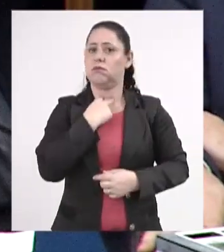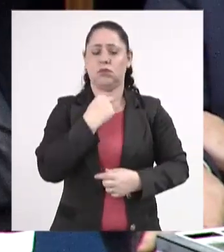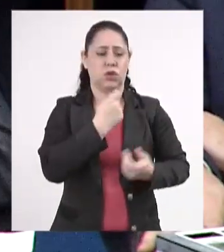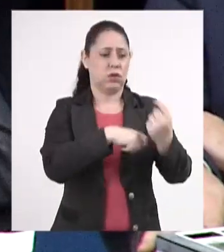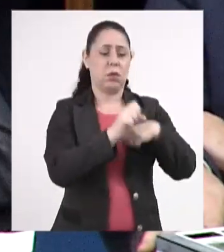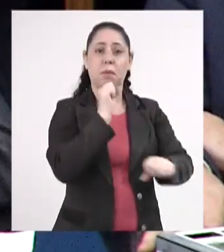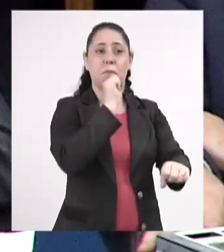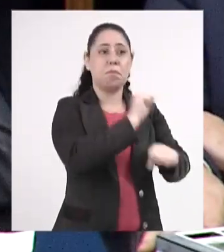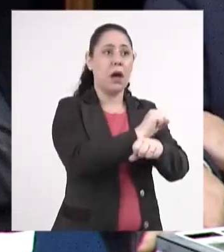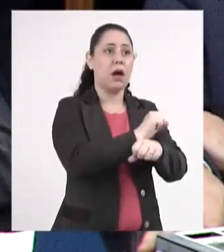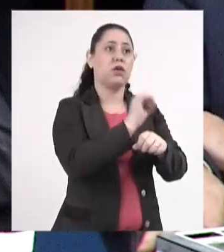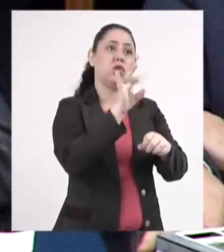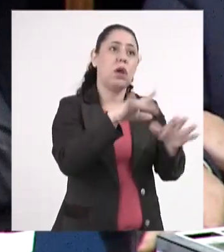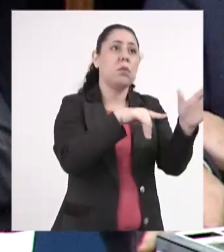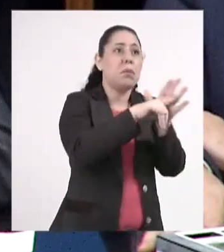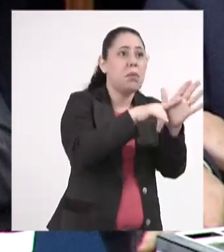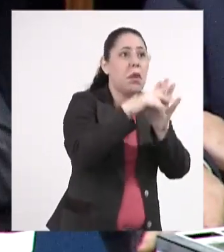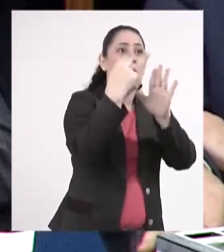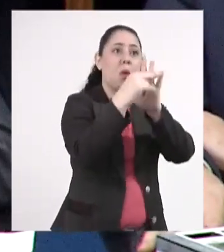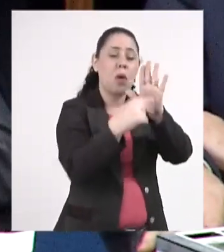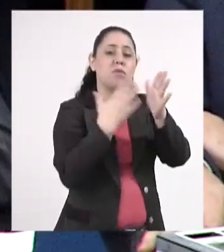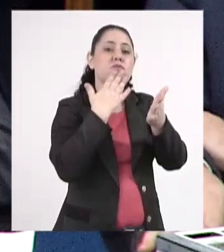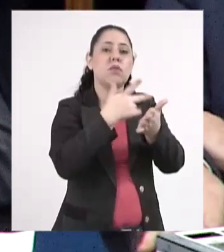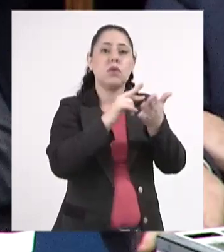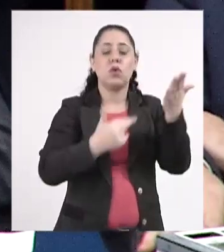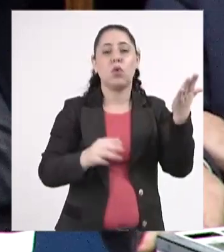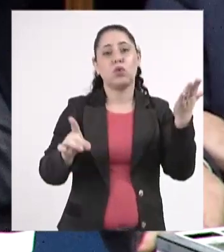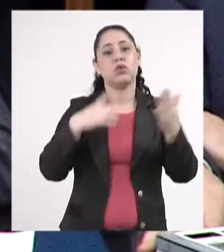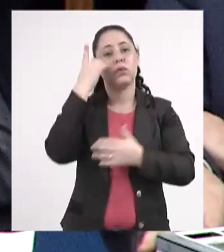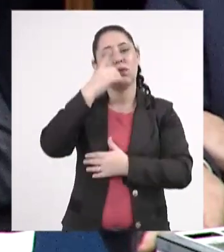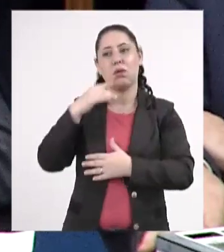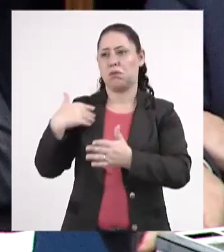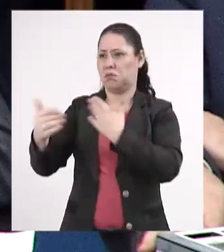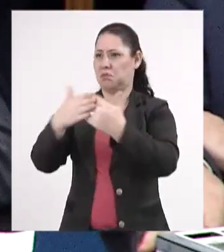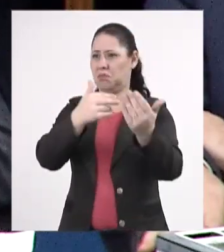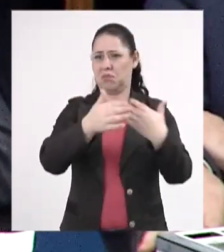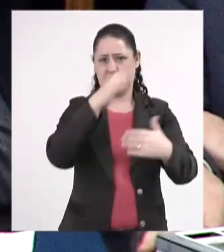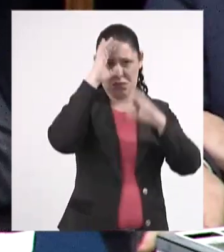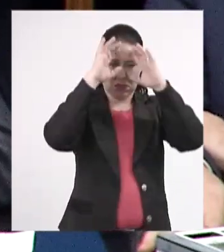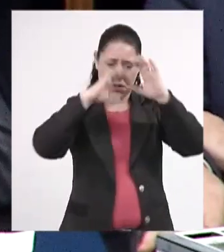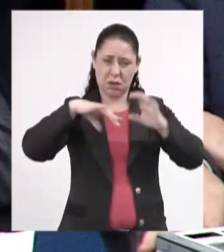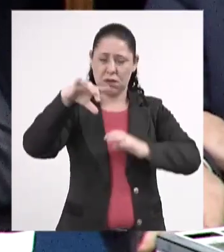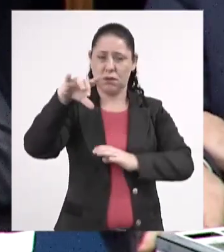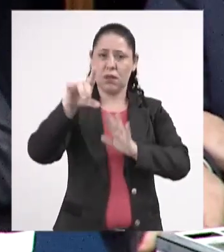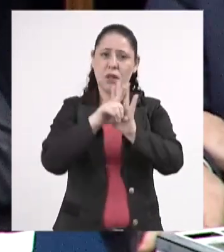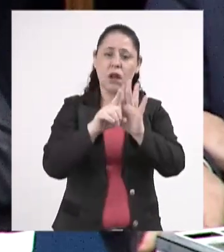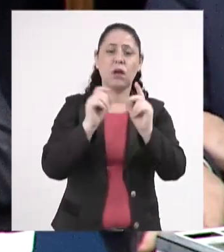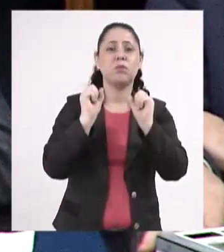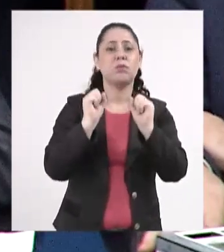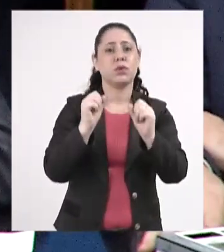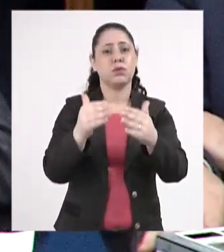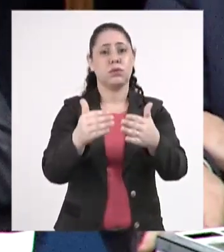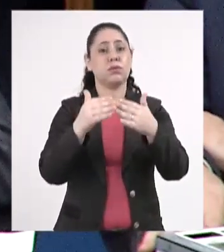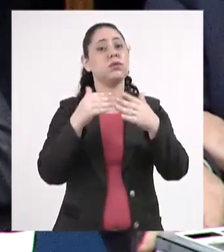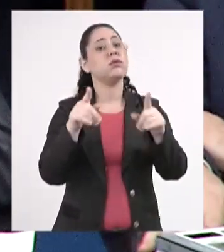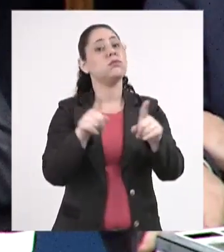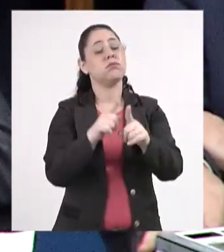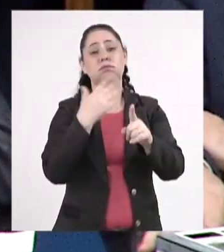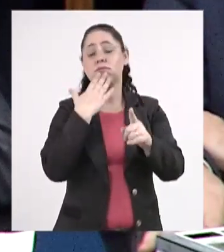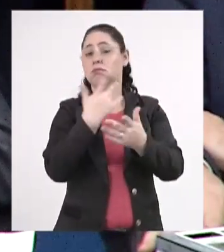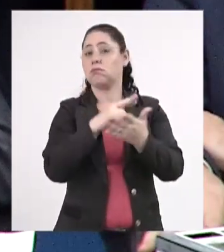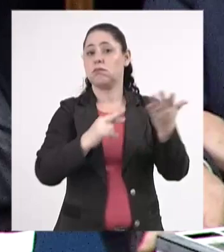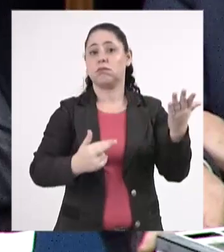administração ficar à disposição, porque o requerimento hoje é de um deputado, mas qualquer cidadão, pela lei da transparência, pode também assim